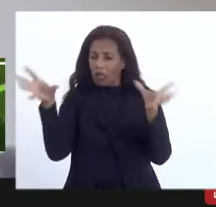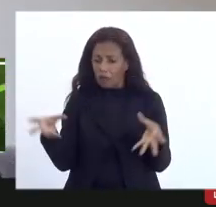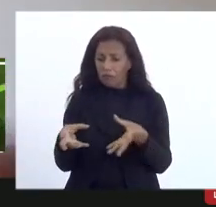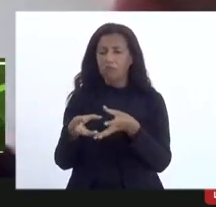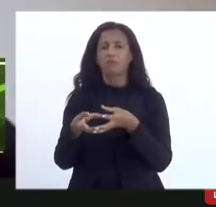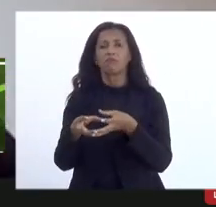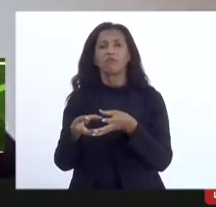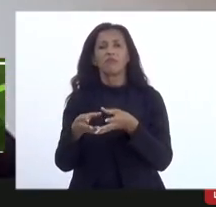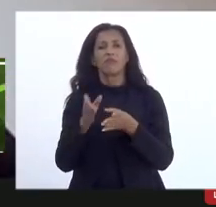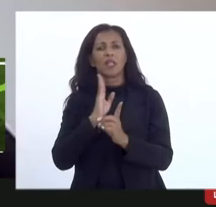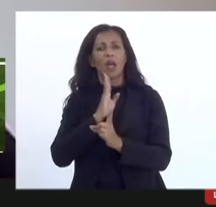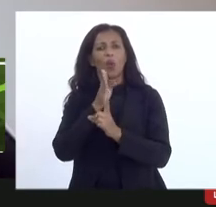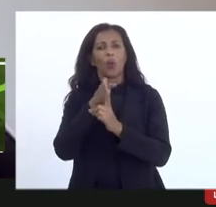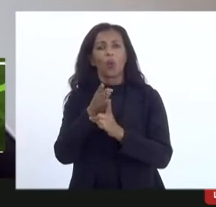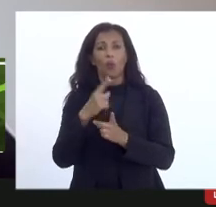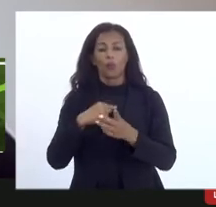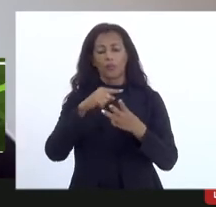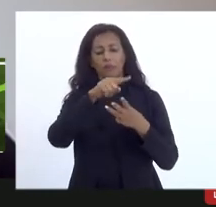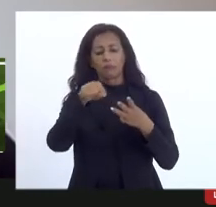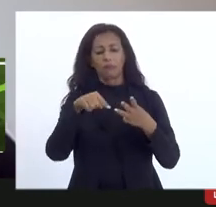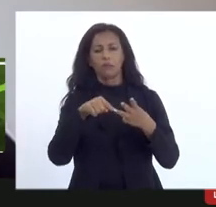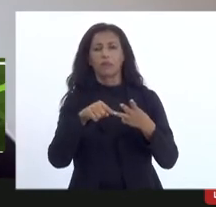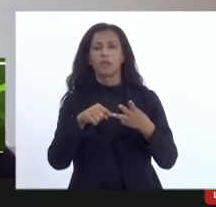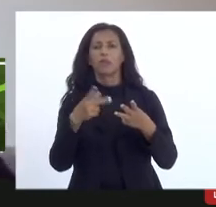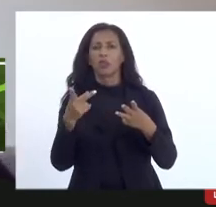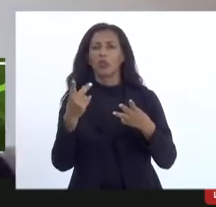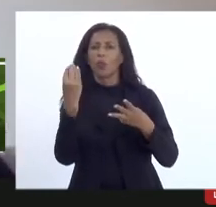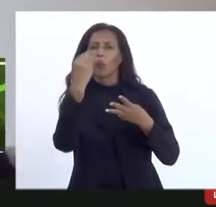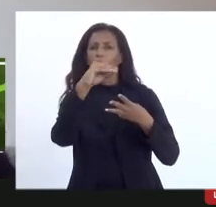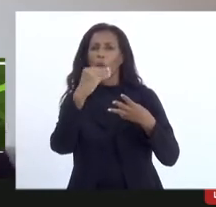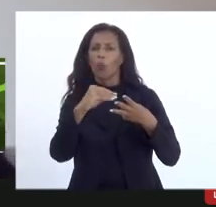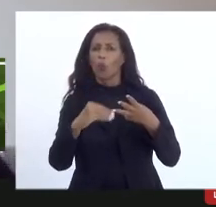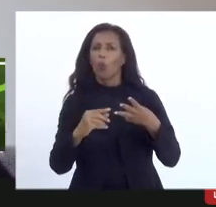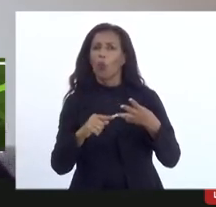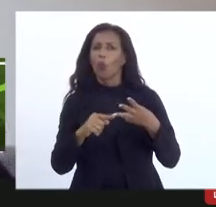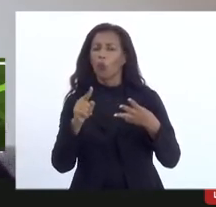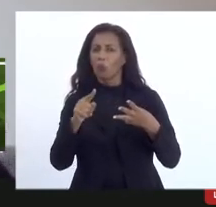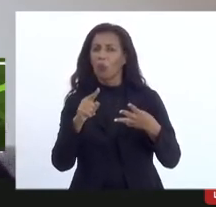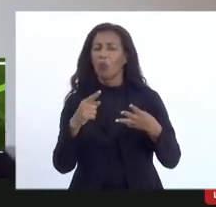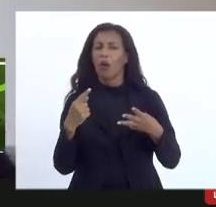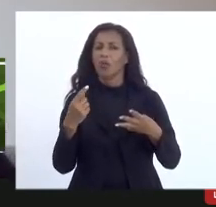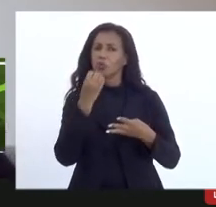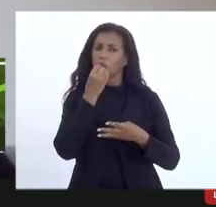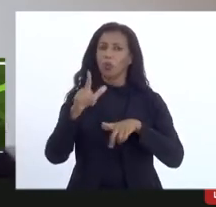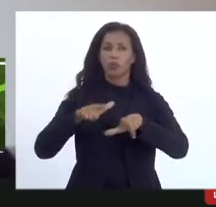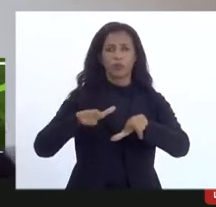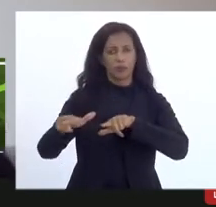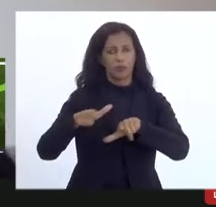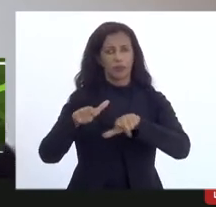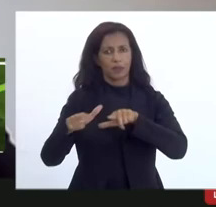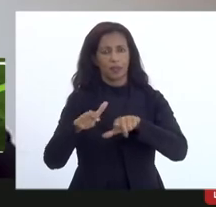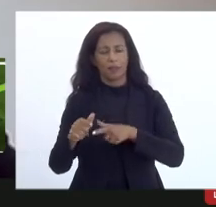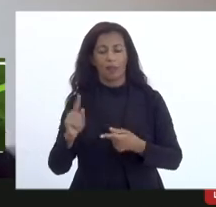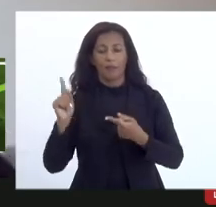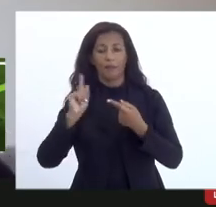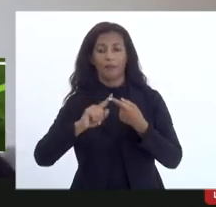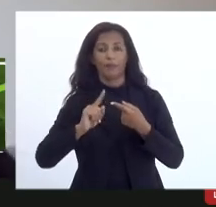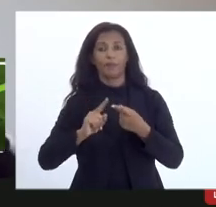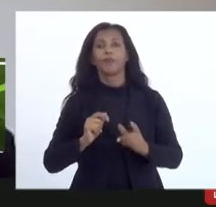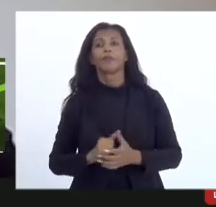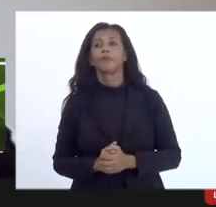isso para mim tem três questões aí foram colocadas que eu acho fundamentais trabalhar que a questão